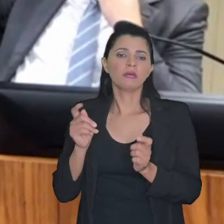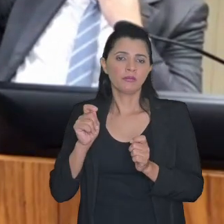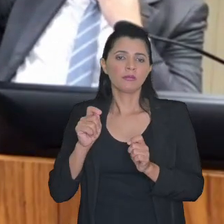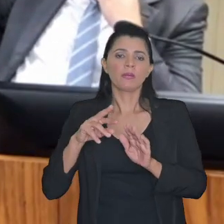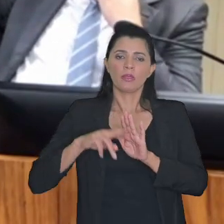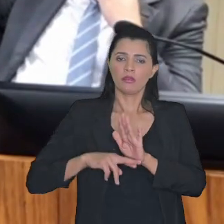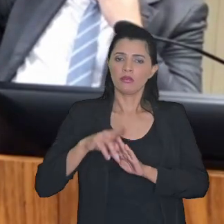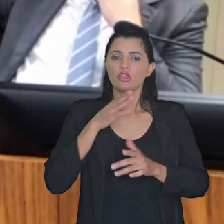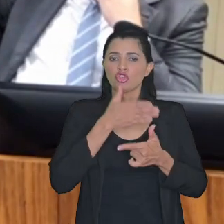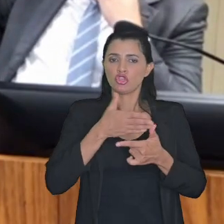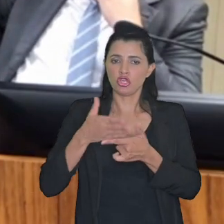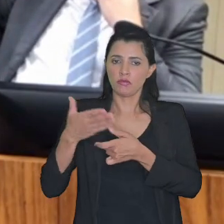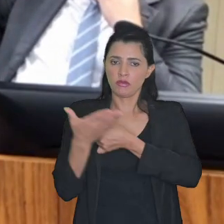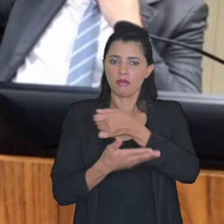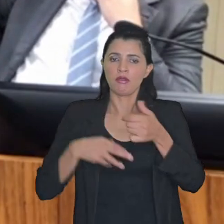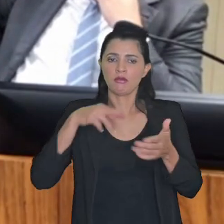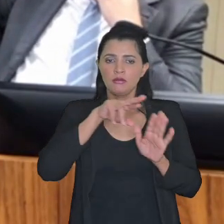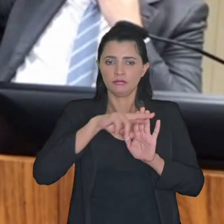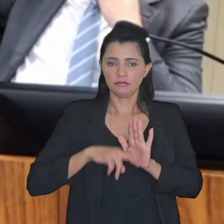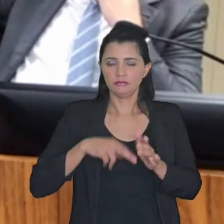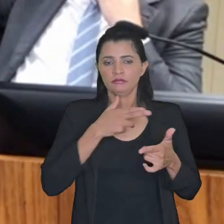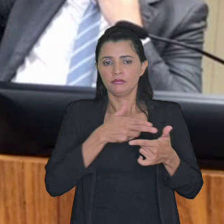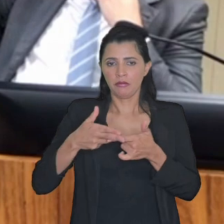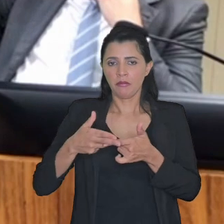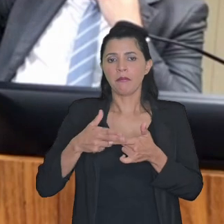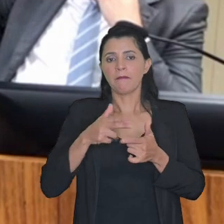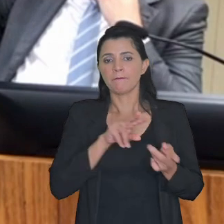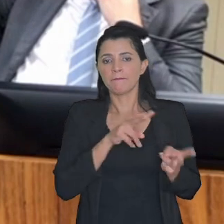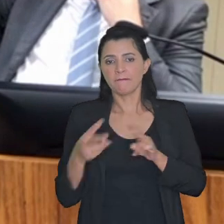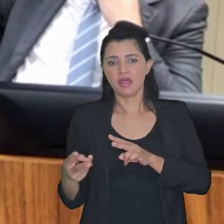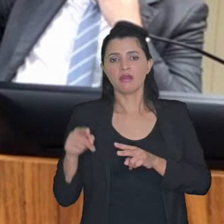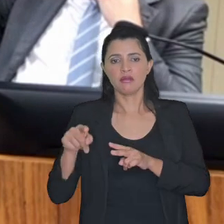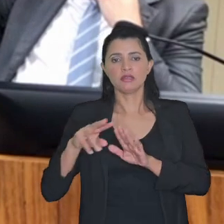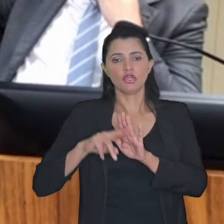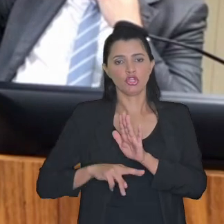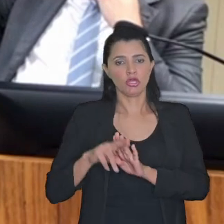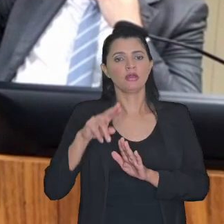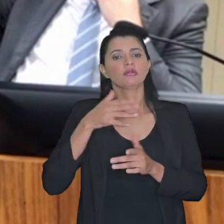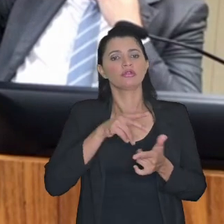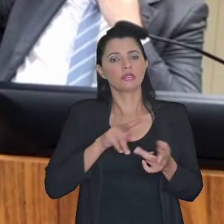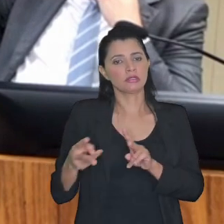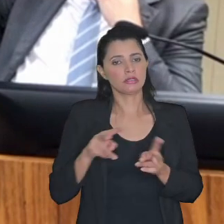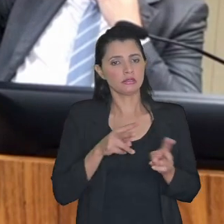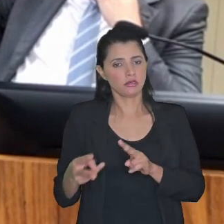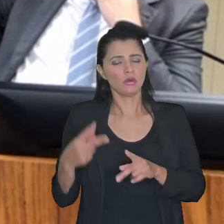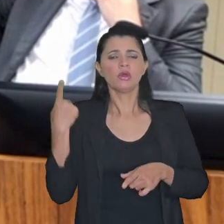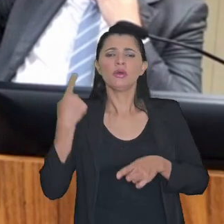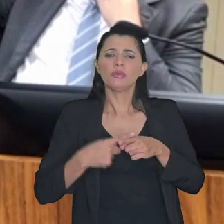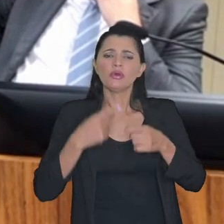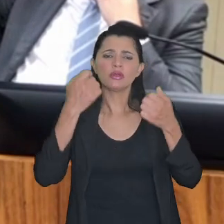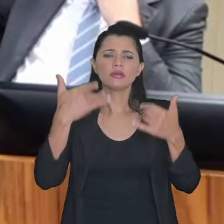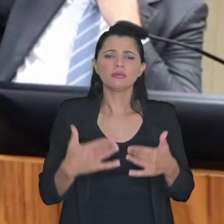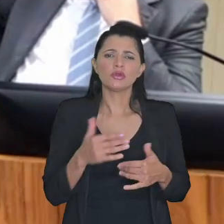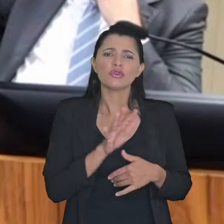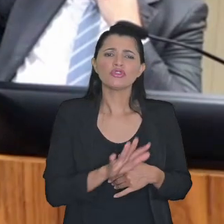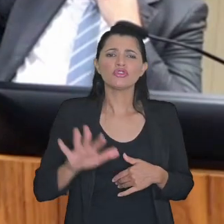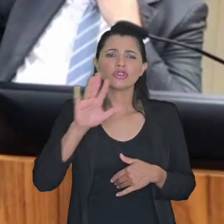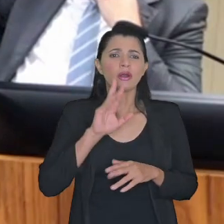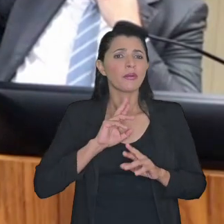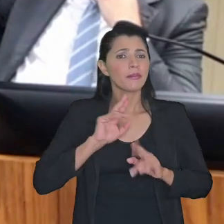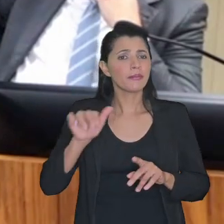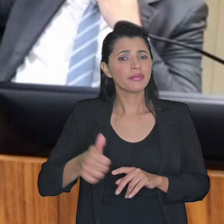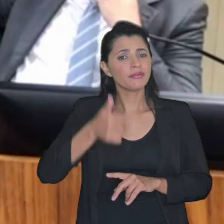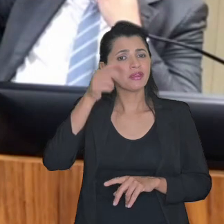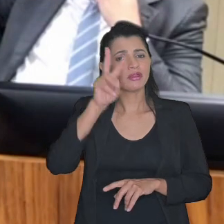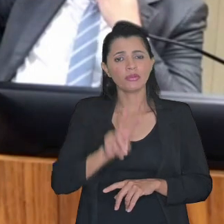regime de parcelamento para o regime de transação porque eu coloco isso para os senhores porque de uma maneira geral não é